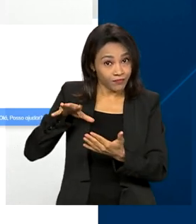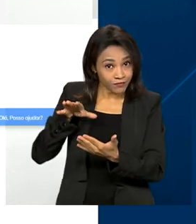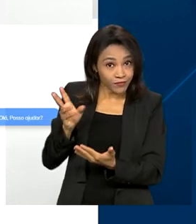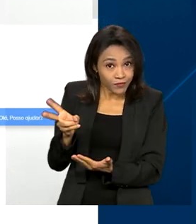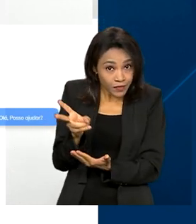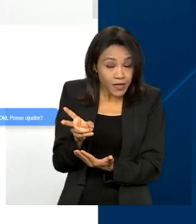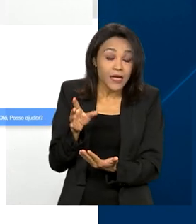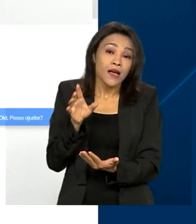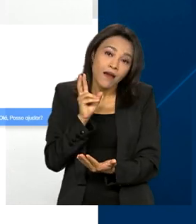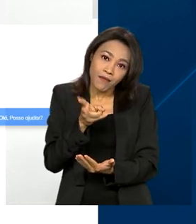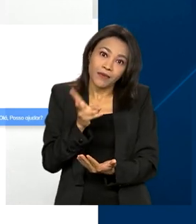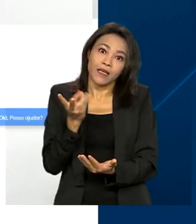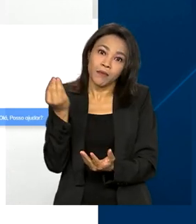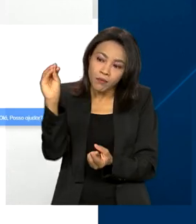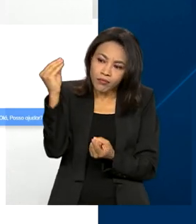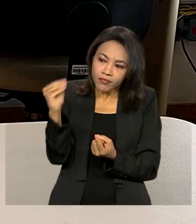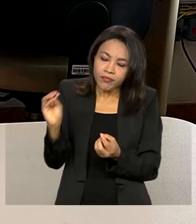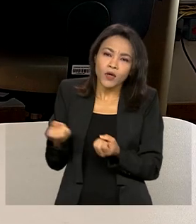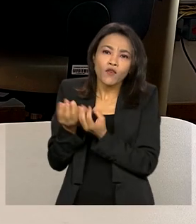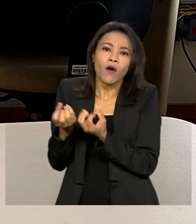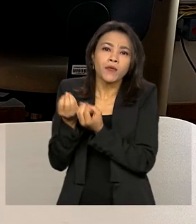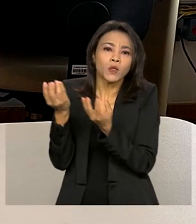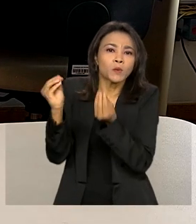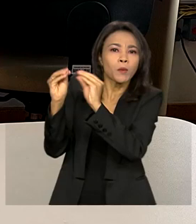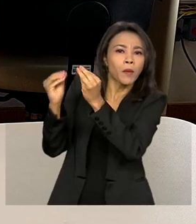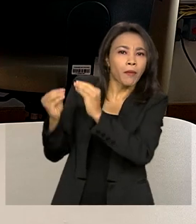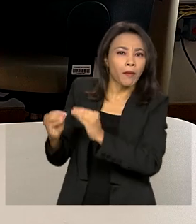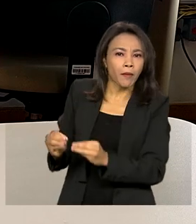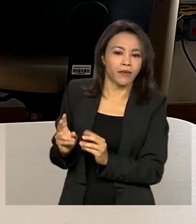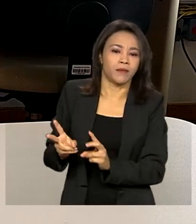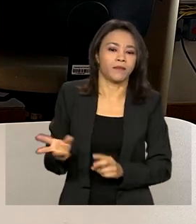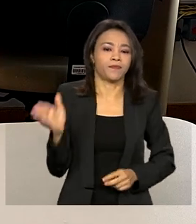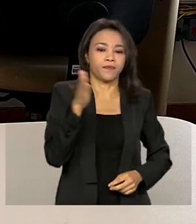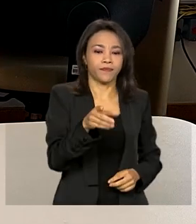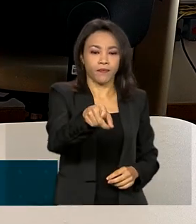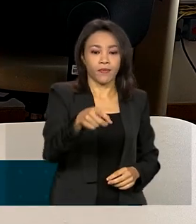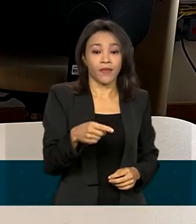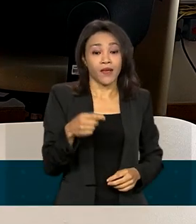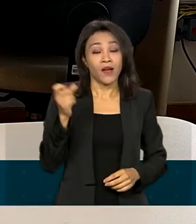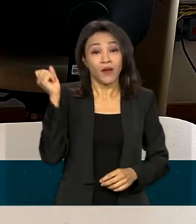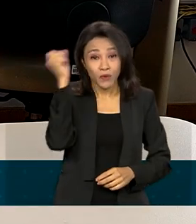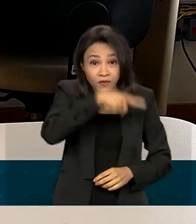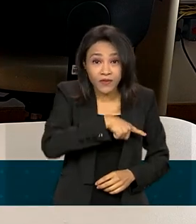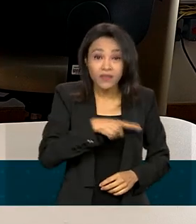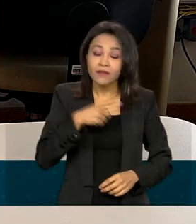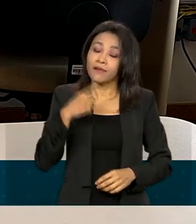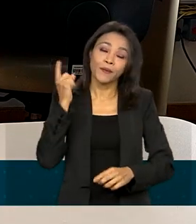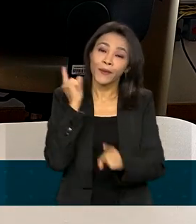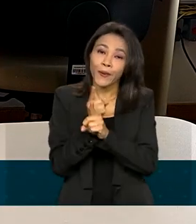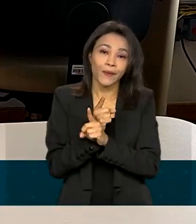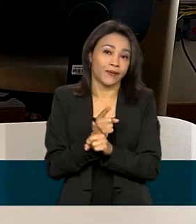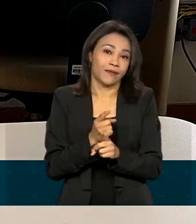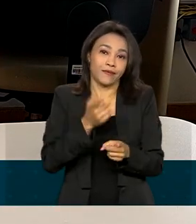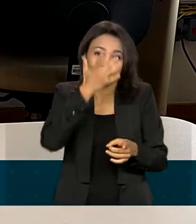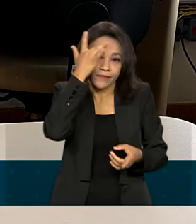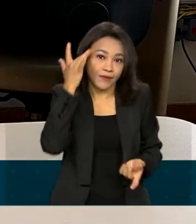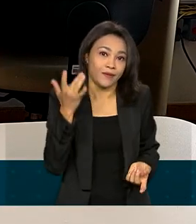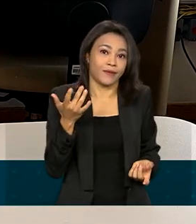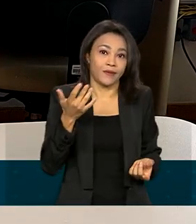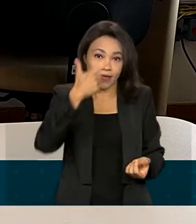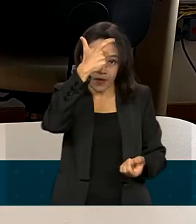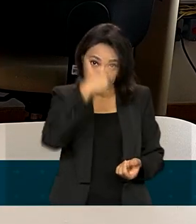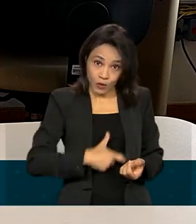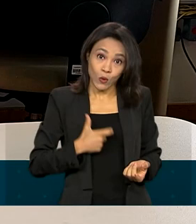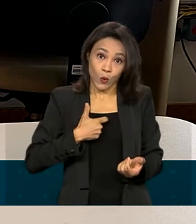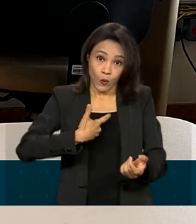mantê-lo sempre atualizado. A maior dificuldade é não encontrar o doador. E para um paciente que vai realizar o